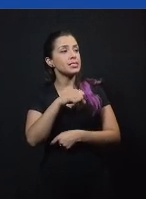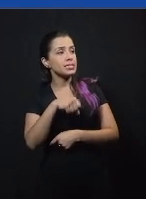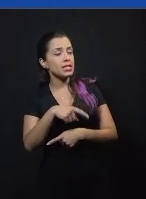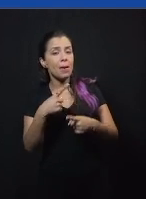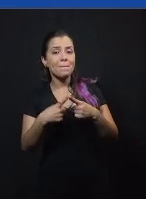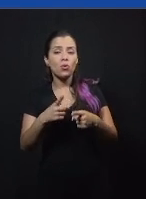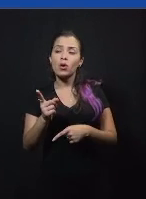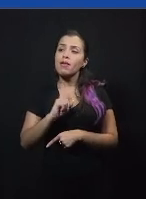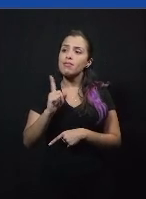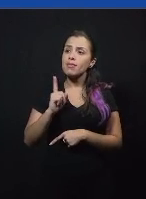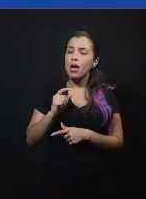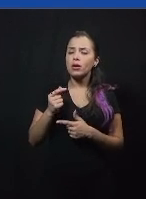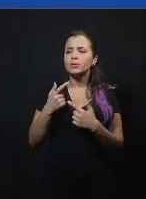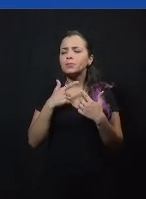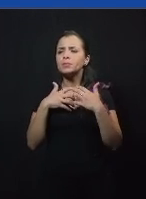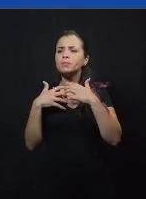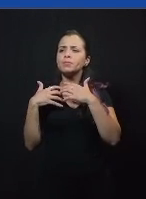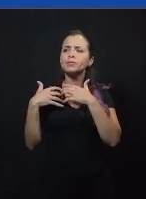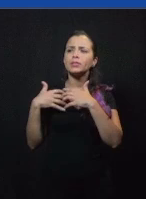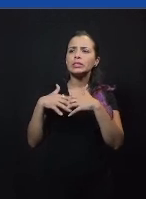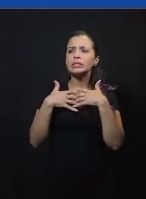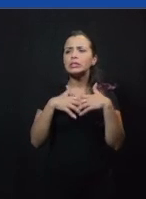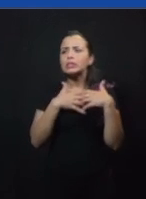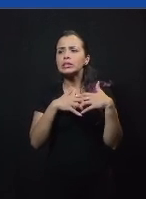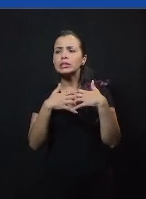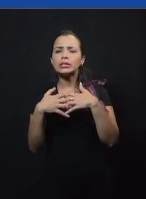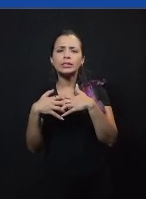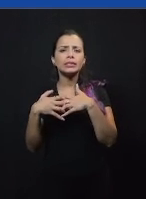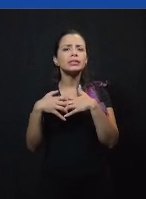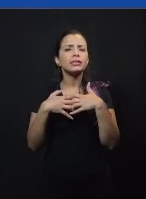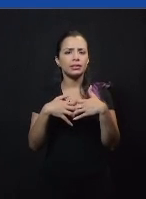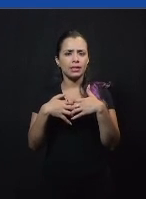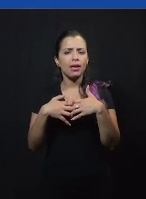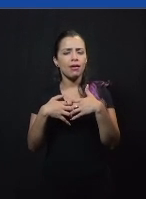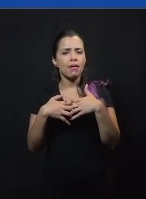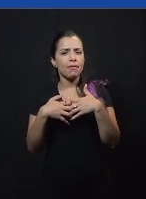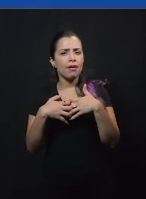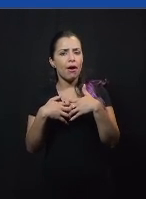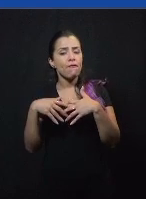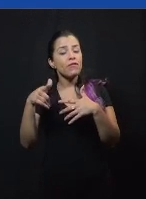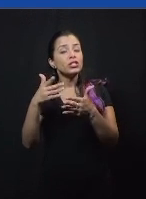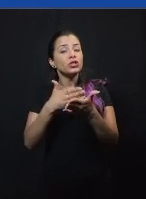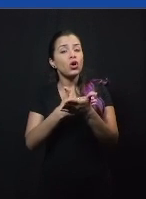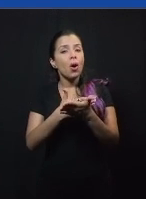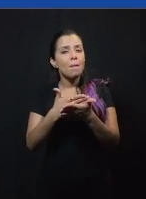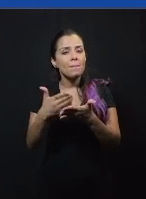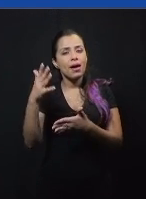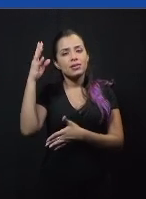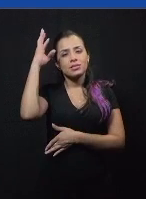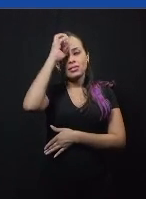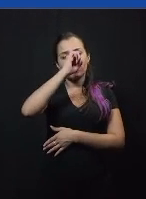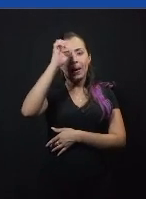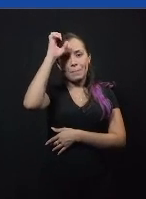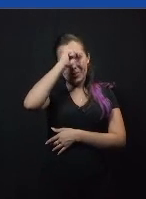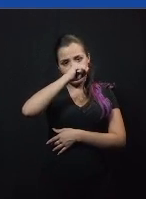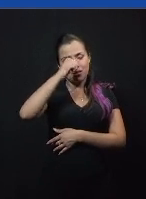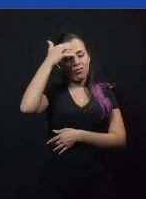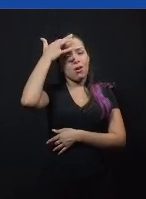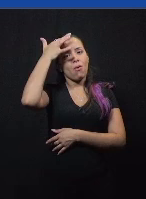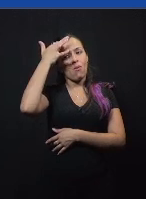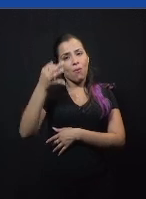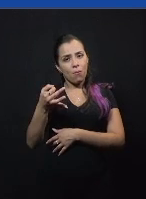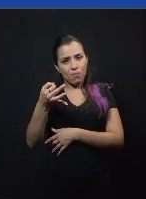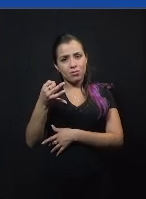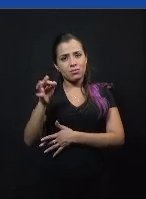o que leva essa pessoa a não acreditar no que eu estou acreditando você começa a aprender você começa a entender que